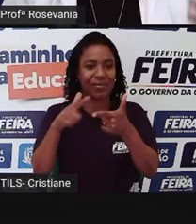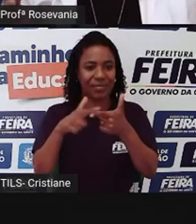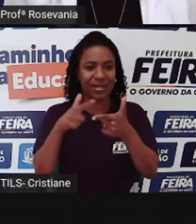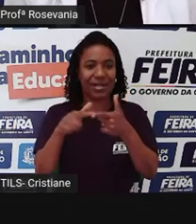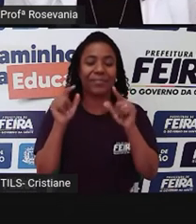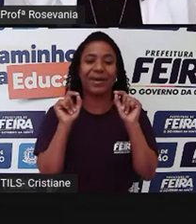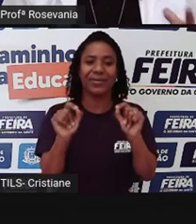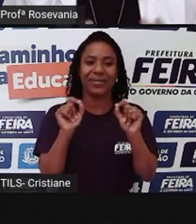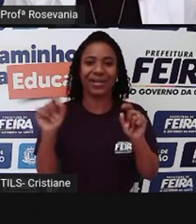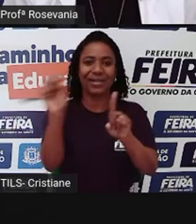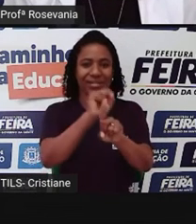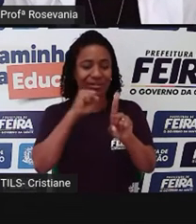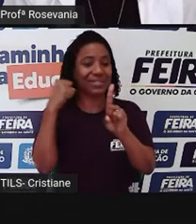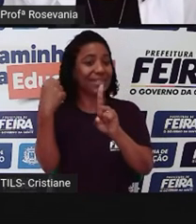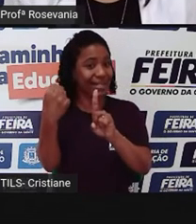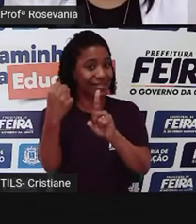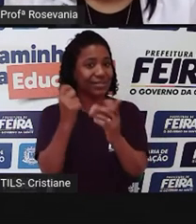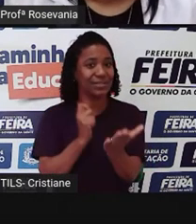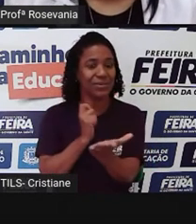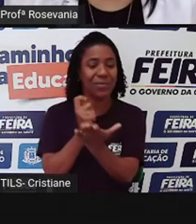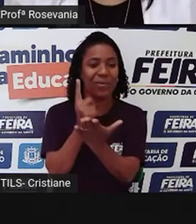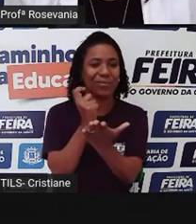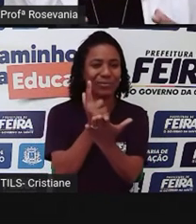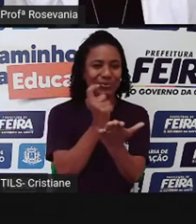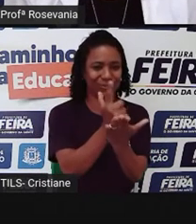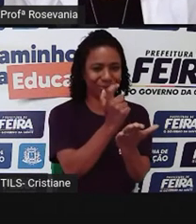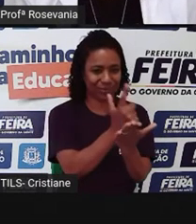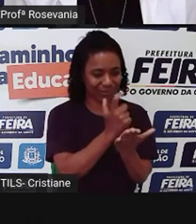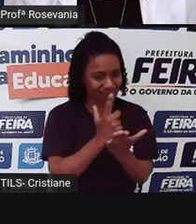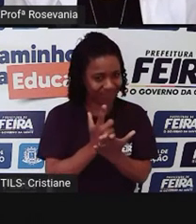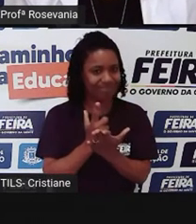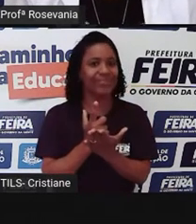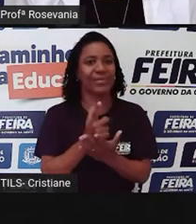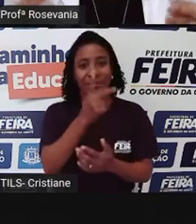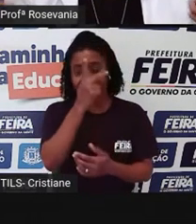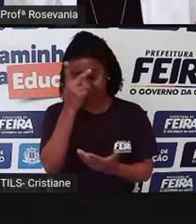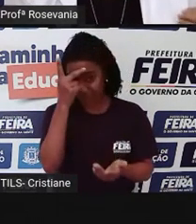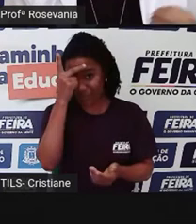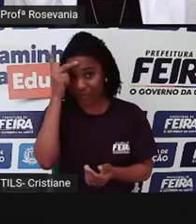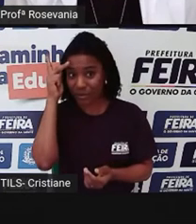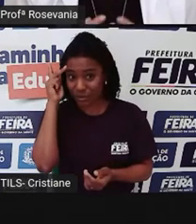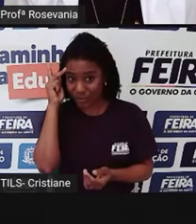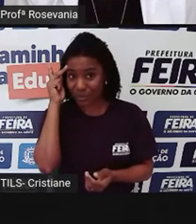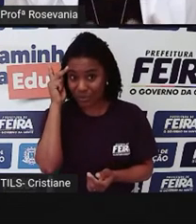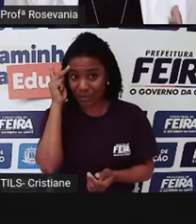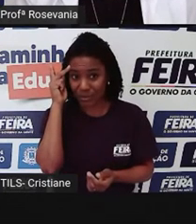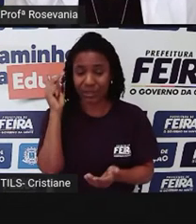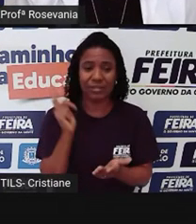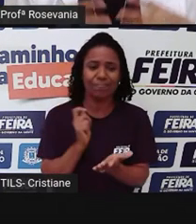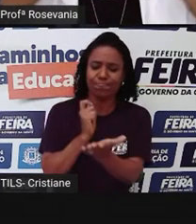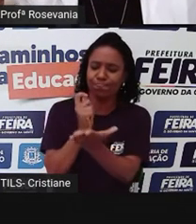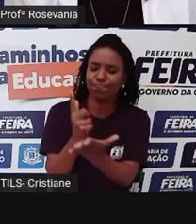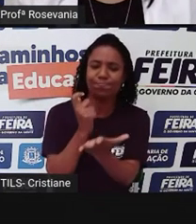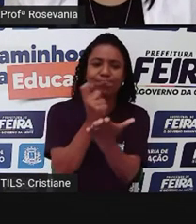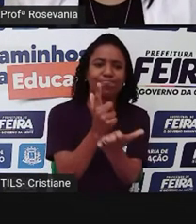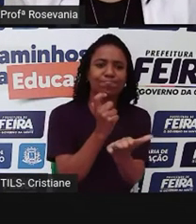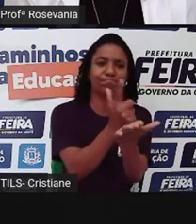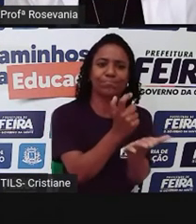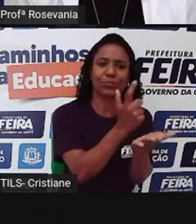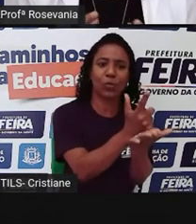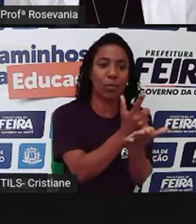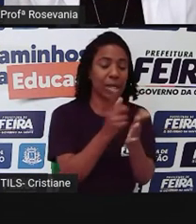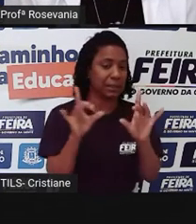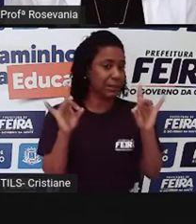da sociedade de consumo, a gente hoje entende isso, você consumir tem as coisas como status,